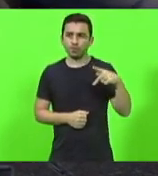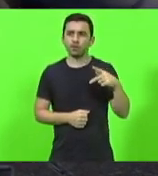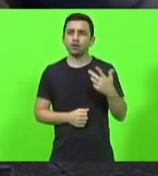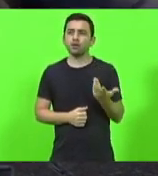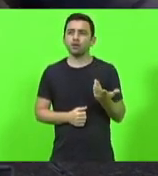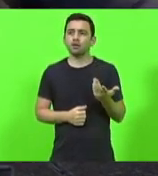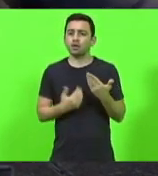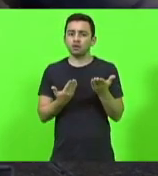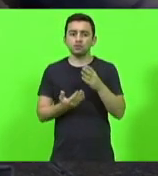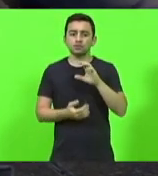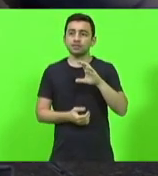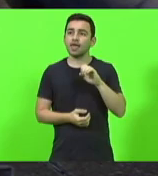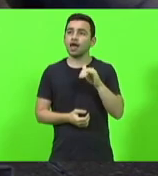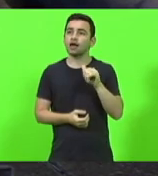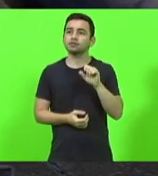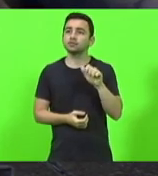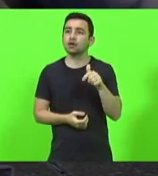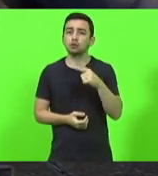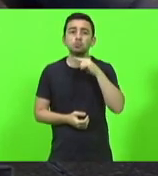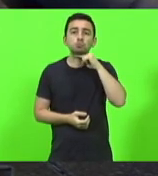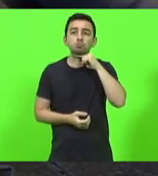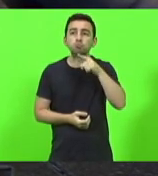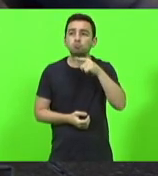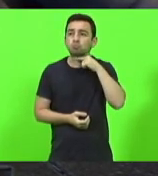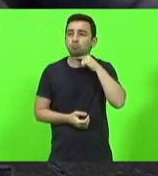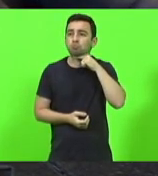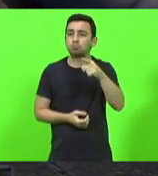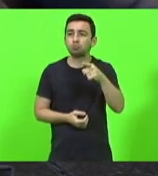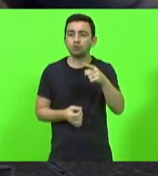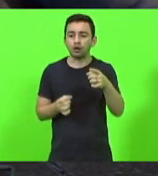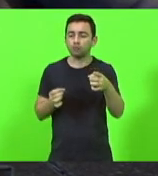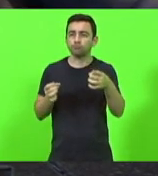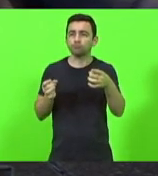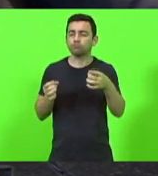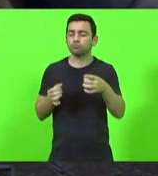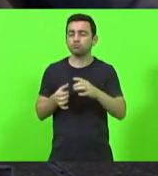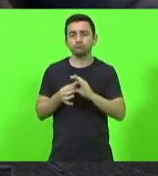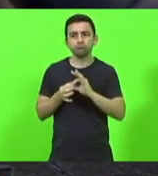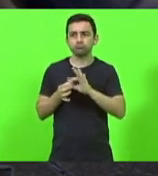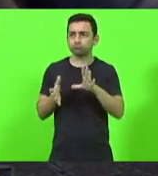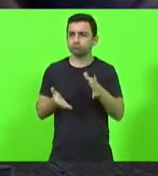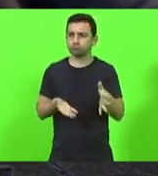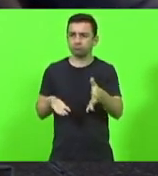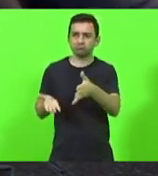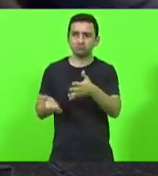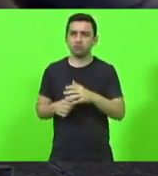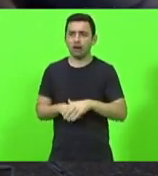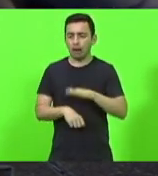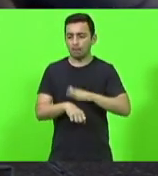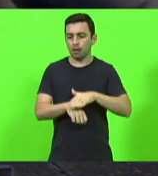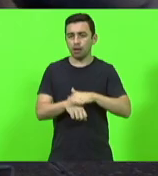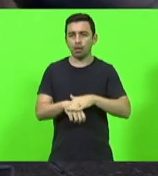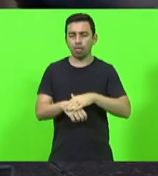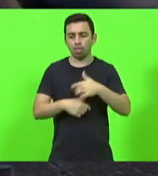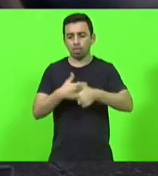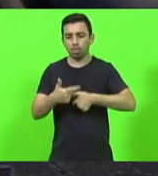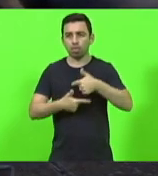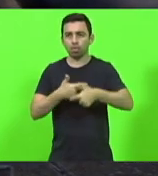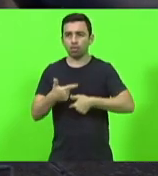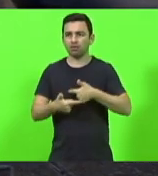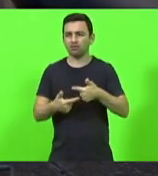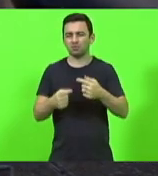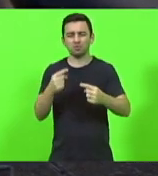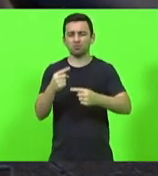conseguiram, enfim, abrir mão, não conseguiram tirar a mão dessa atividade, que não é uma